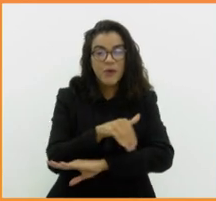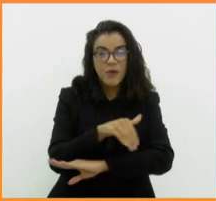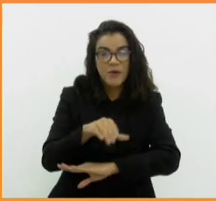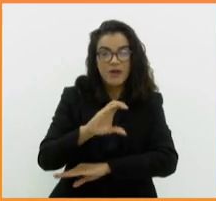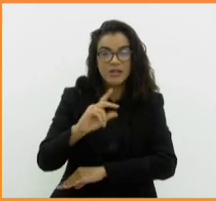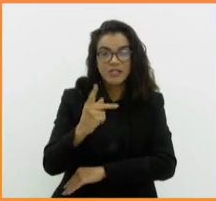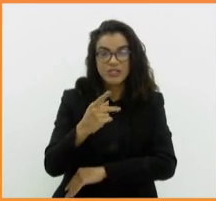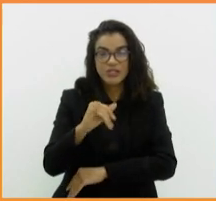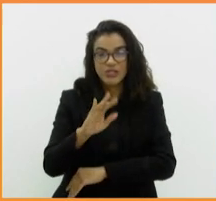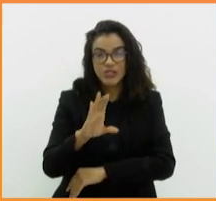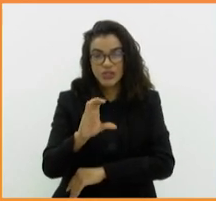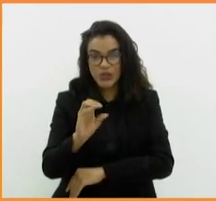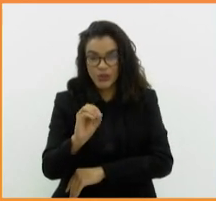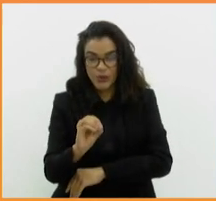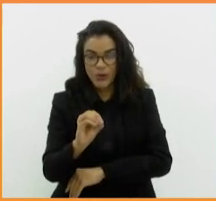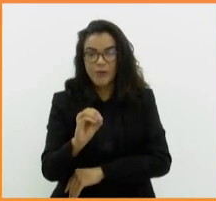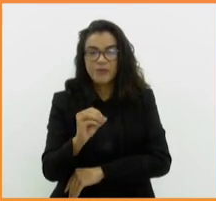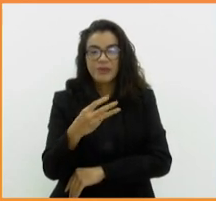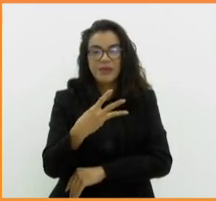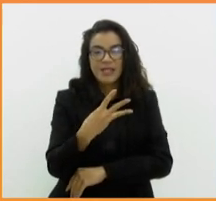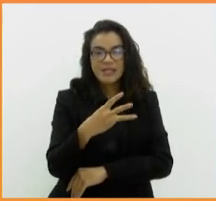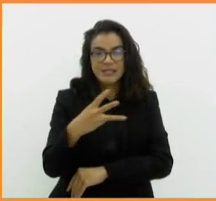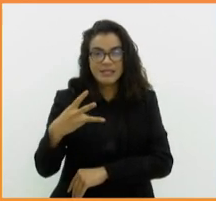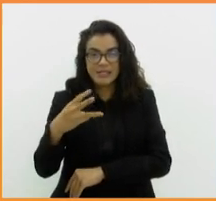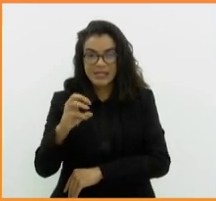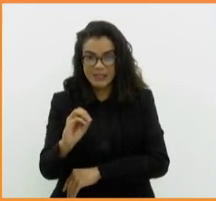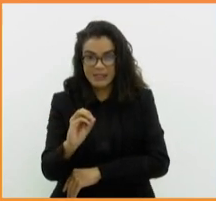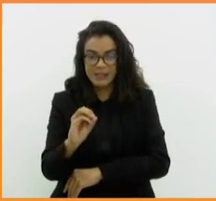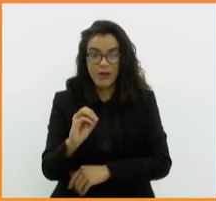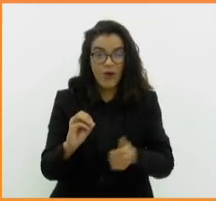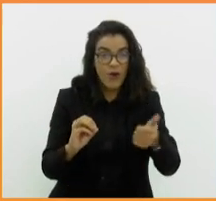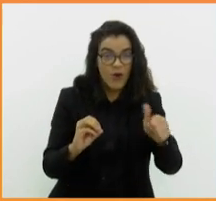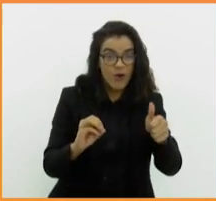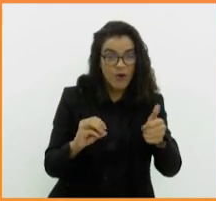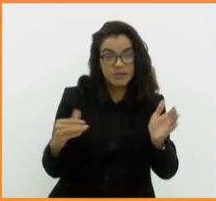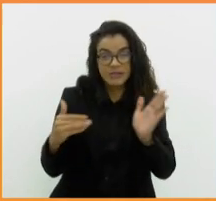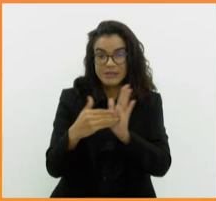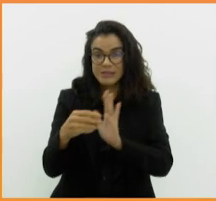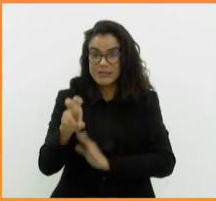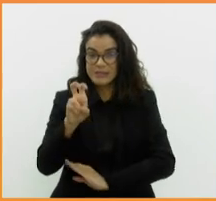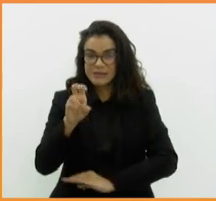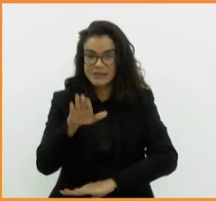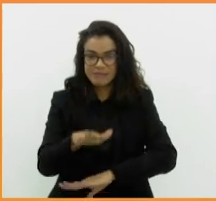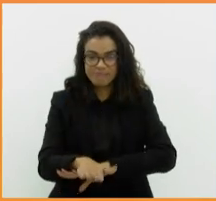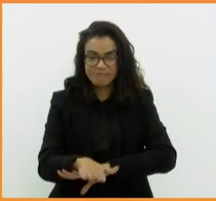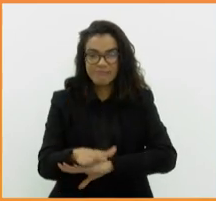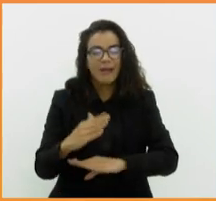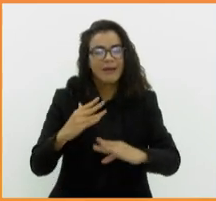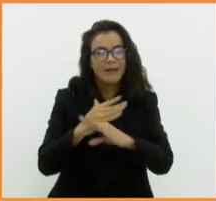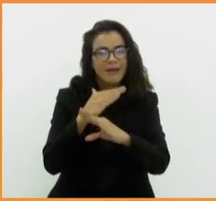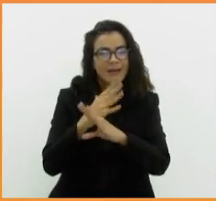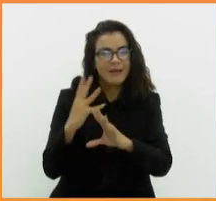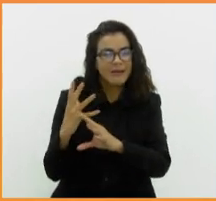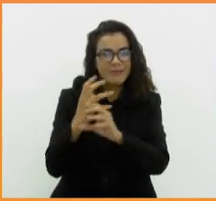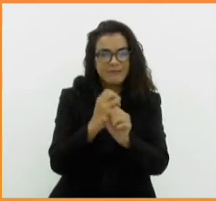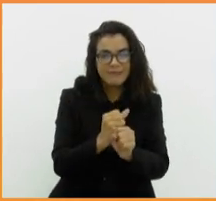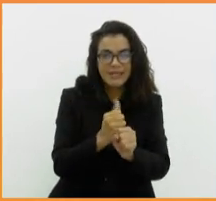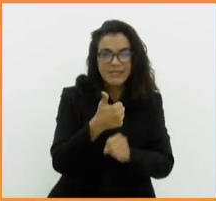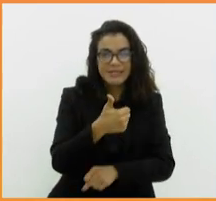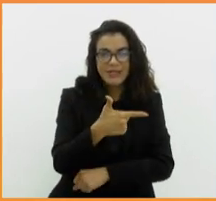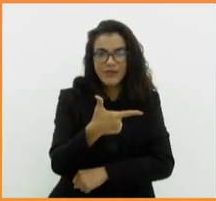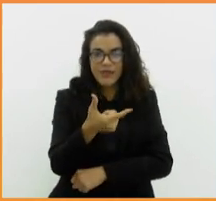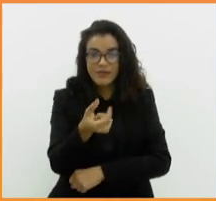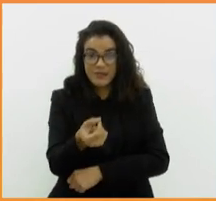Tavares, 330, Parque Rodoviário, das 11 da manhã às 5 da tarde. A cidade tem cerca de 120 mil